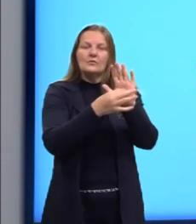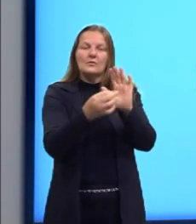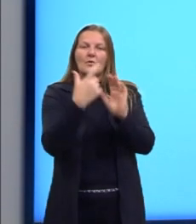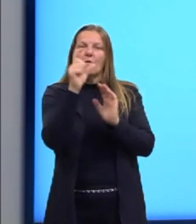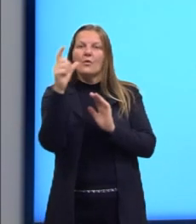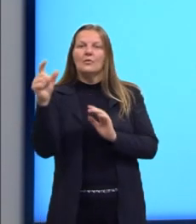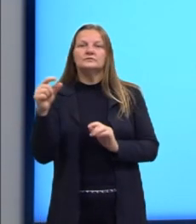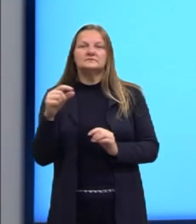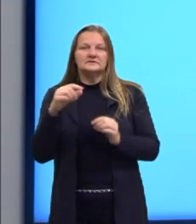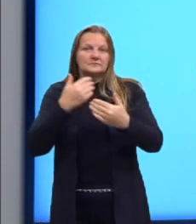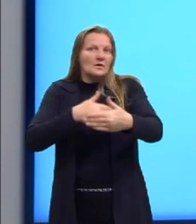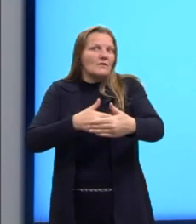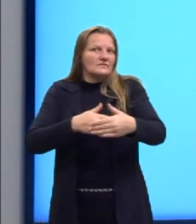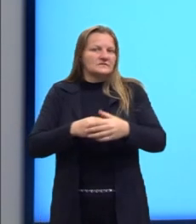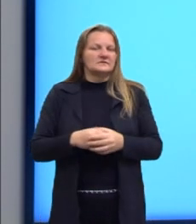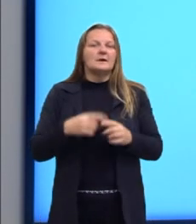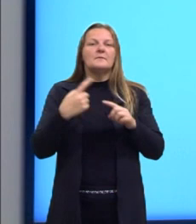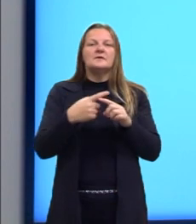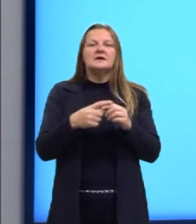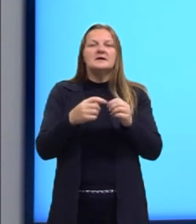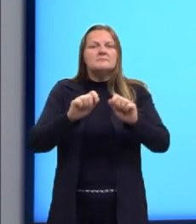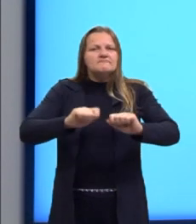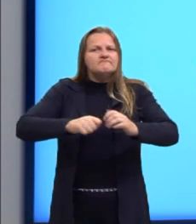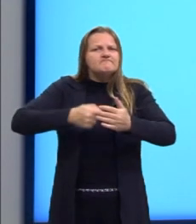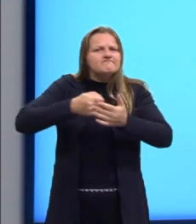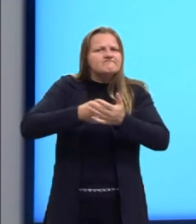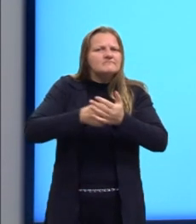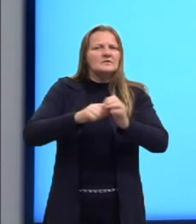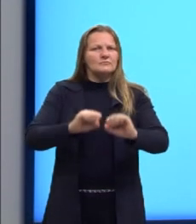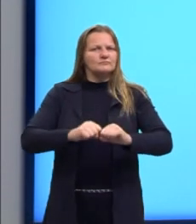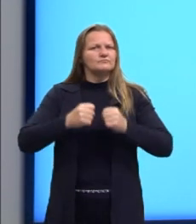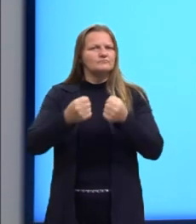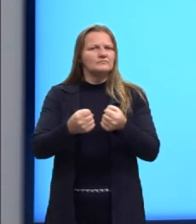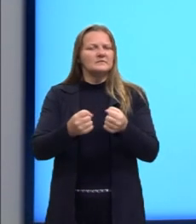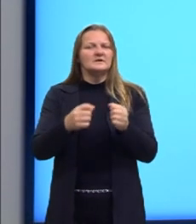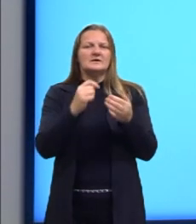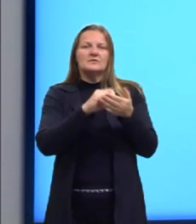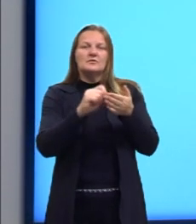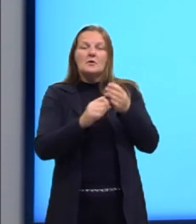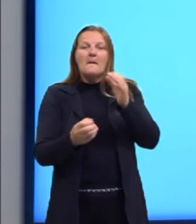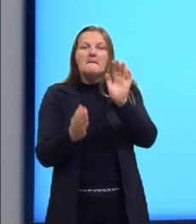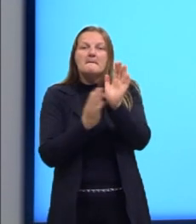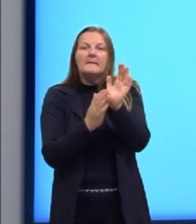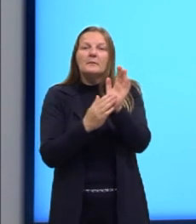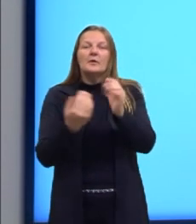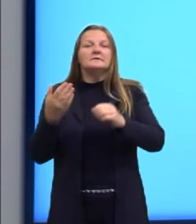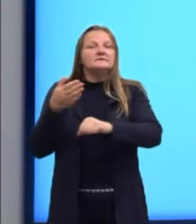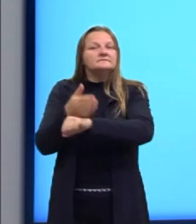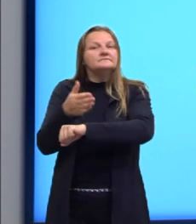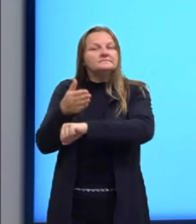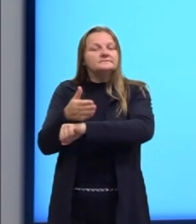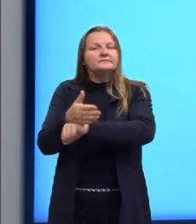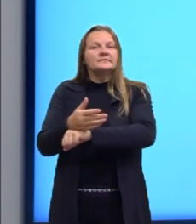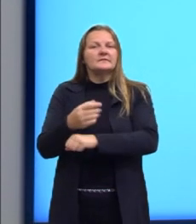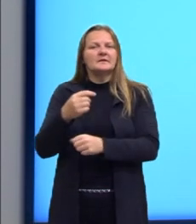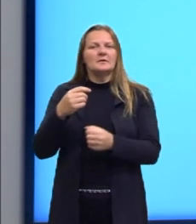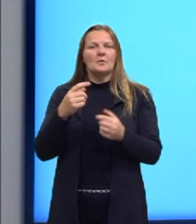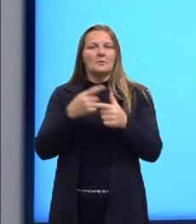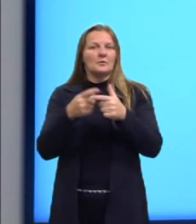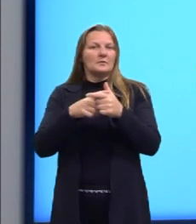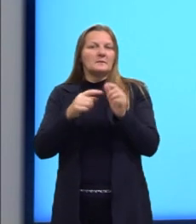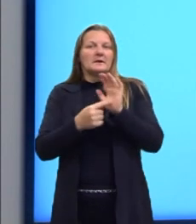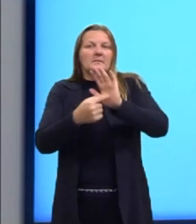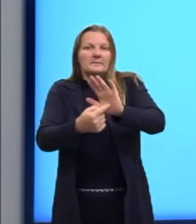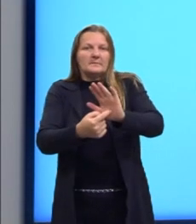de outros exames, porque exige a elaboração de uma proposta de intervenção para o problema